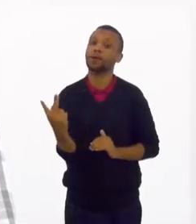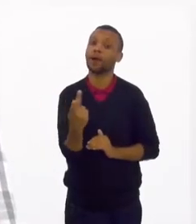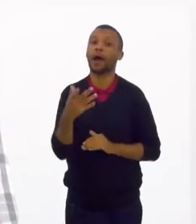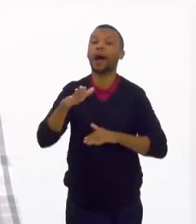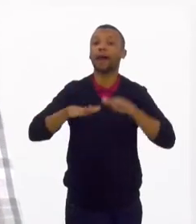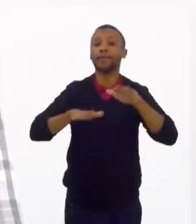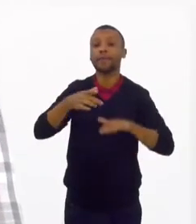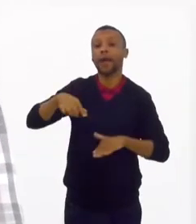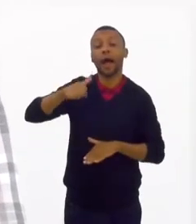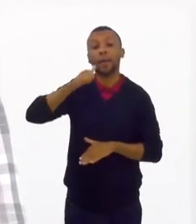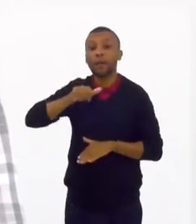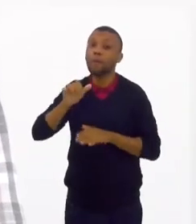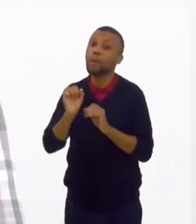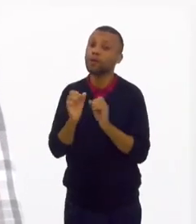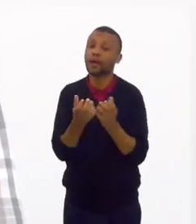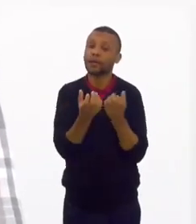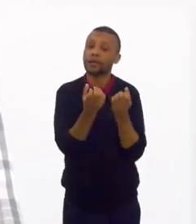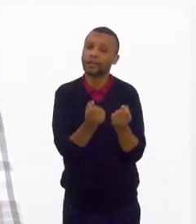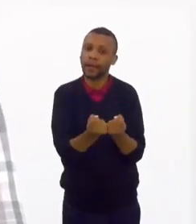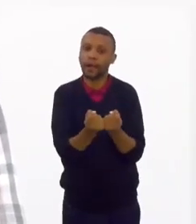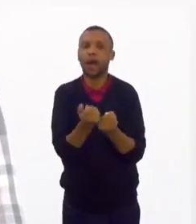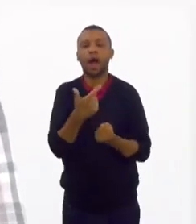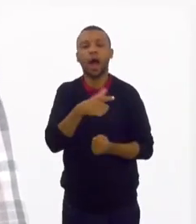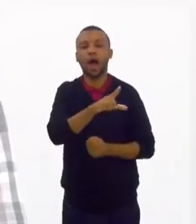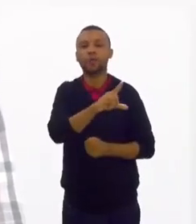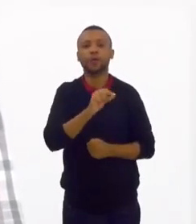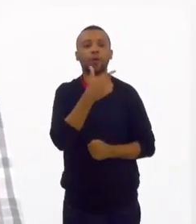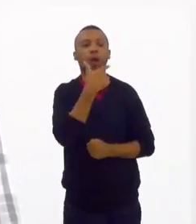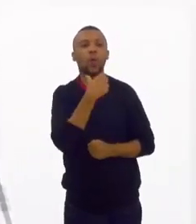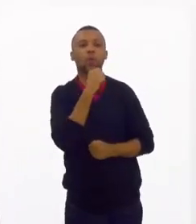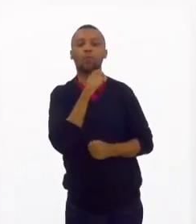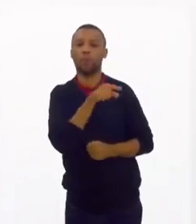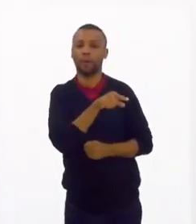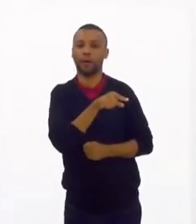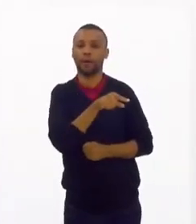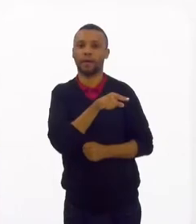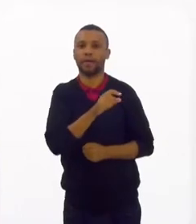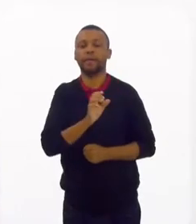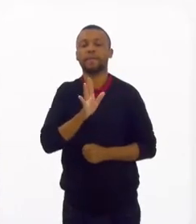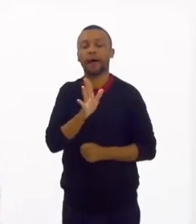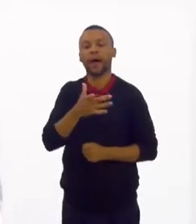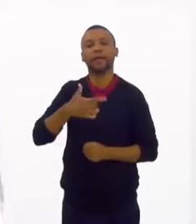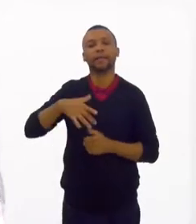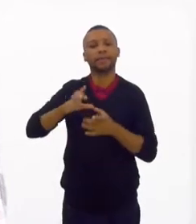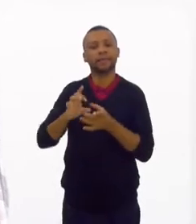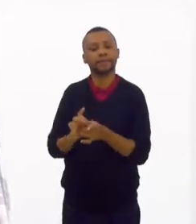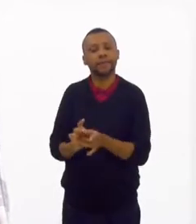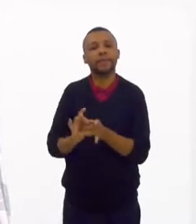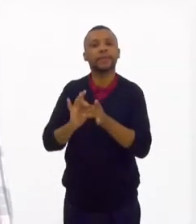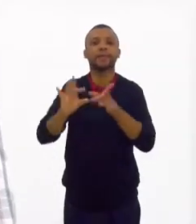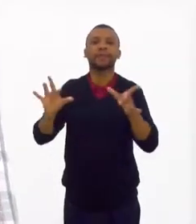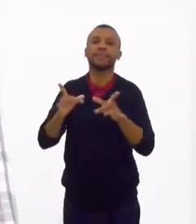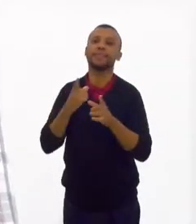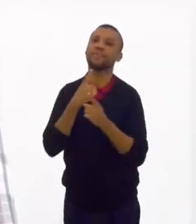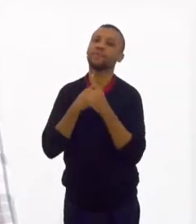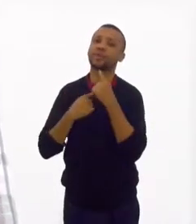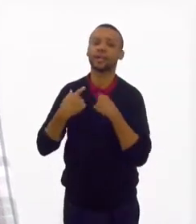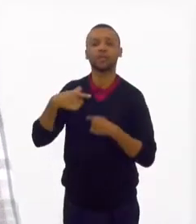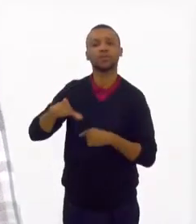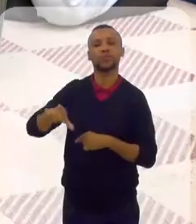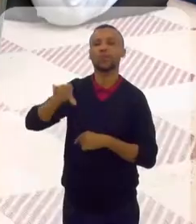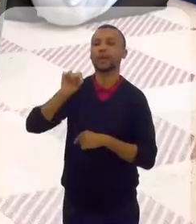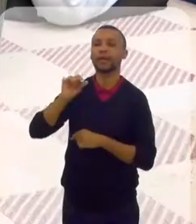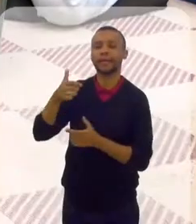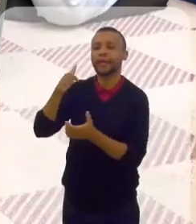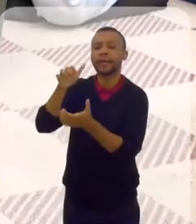as meninas podem aceitar a escolha dos pais. Entendeu? Mas ele tem a livre vontade de